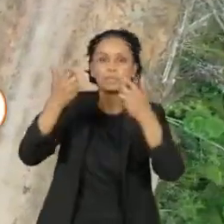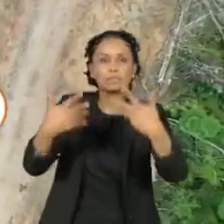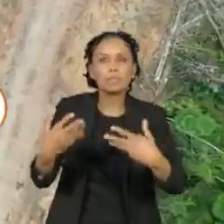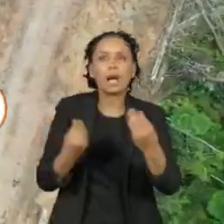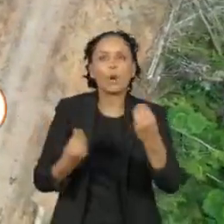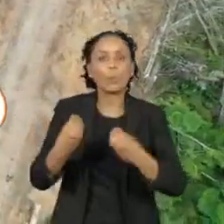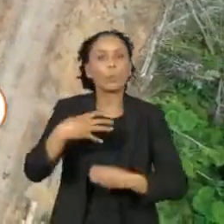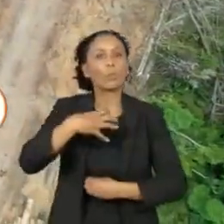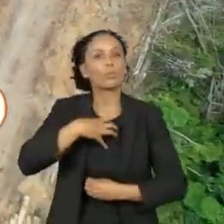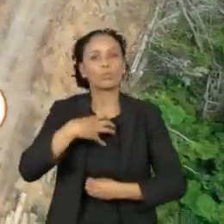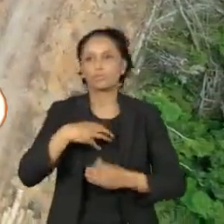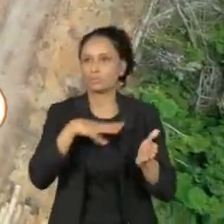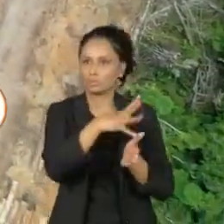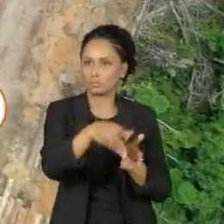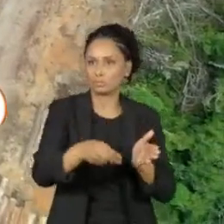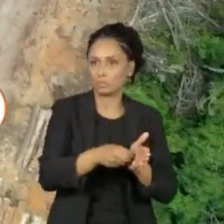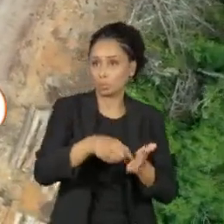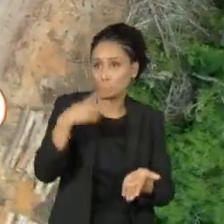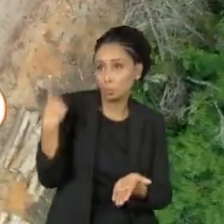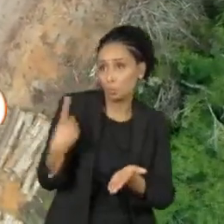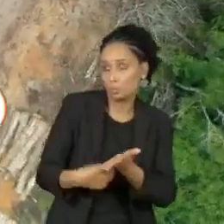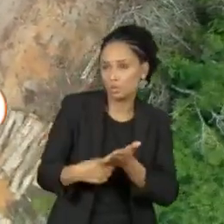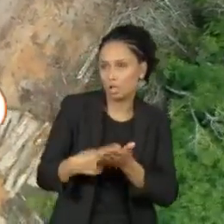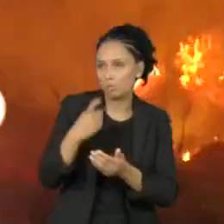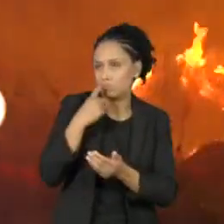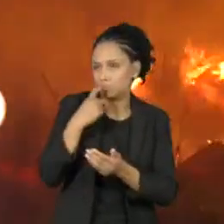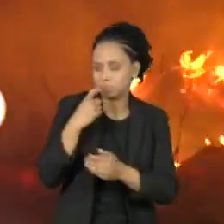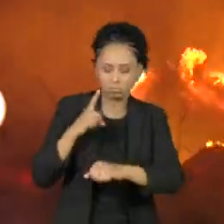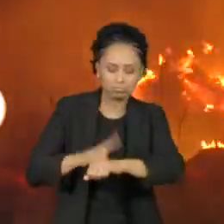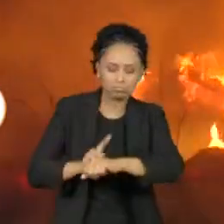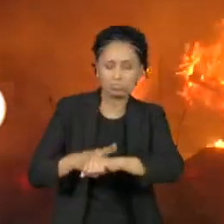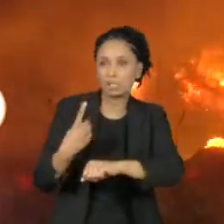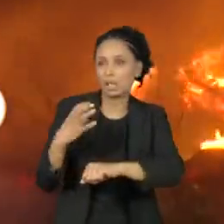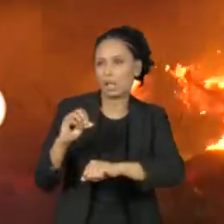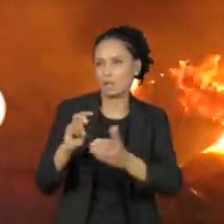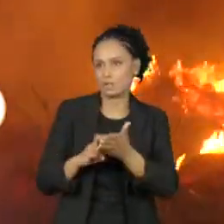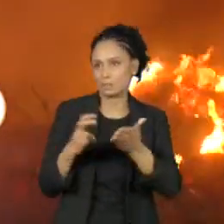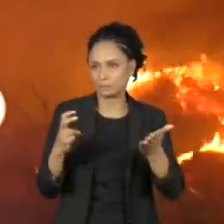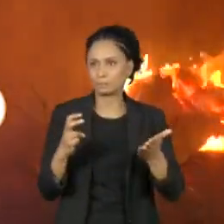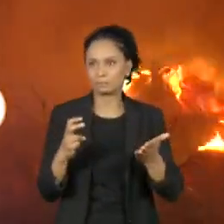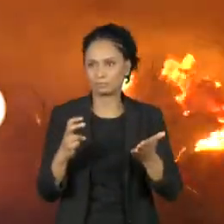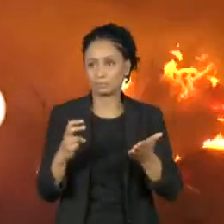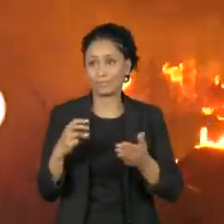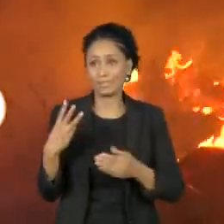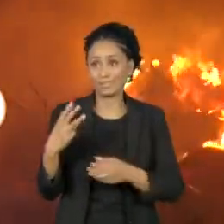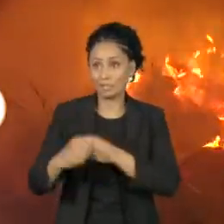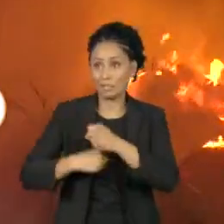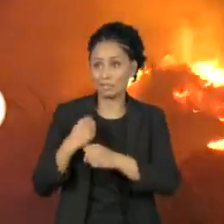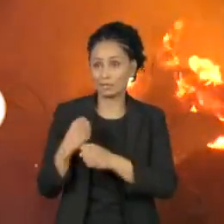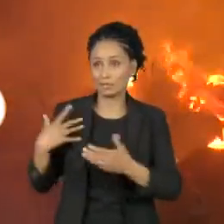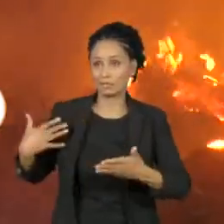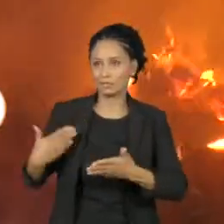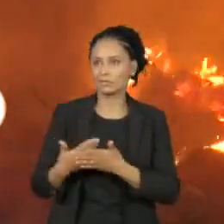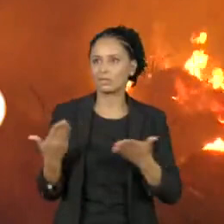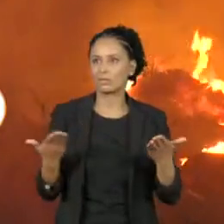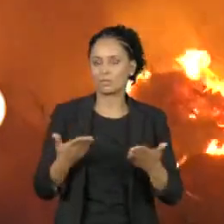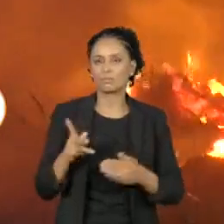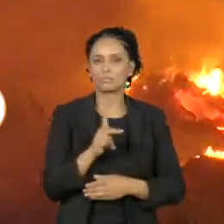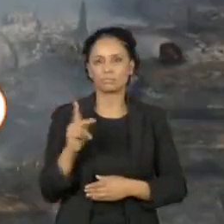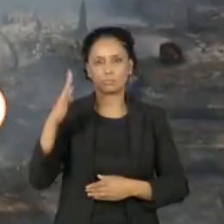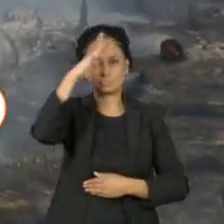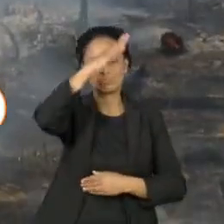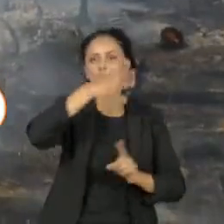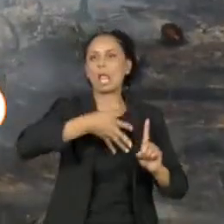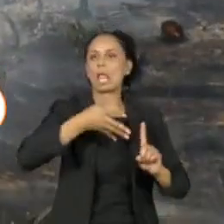Assembleia Geral da ONU, que está marcado para daqui a pouco, às 10 horas da manhã. Nos últimos três anos, Bolsonaro repetiu esse feito